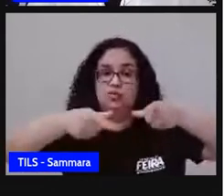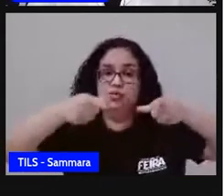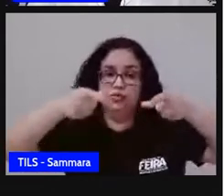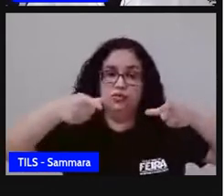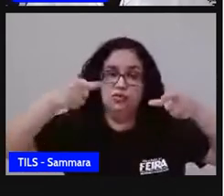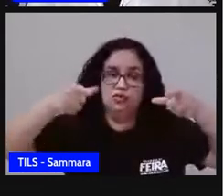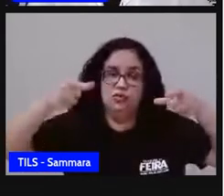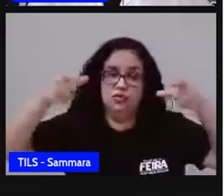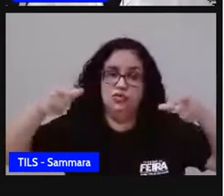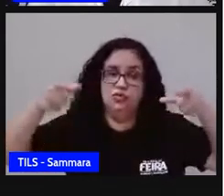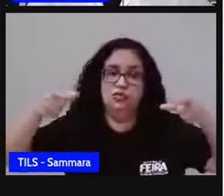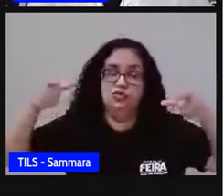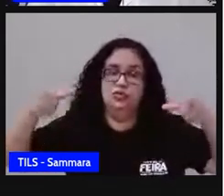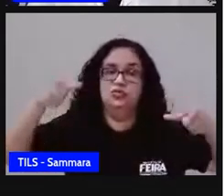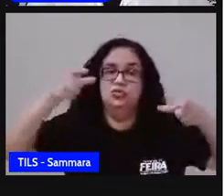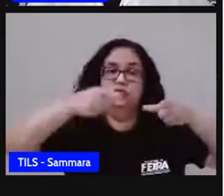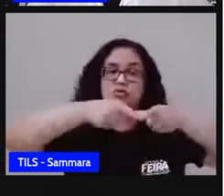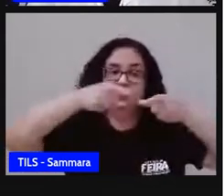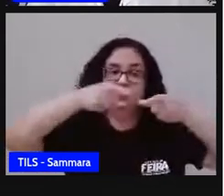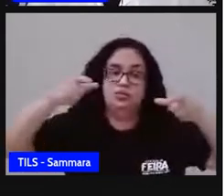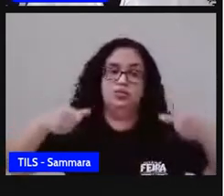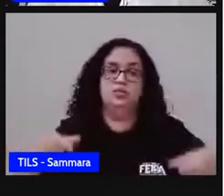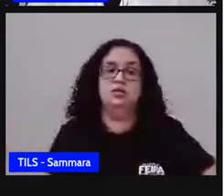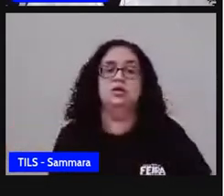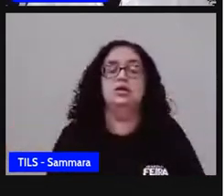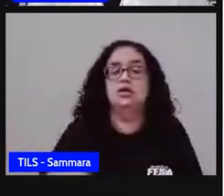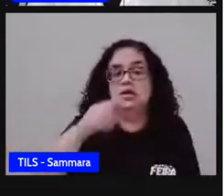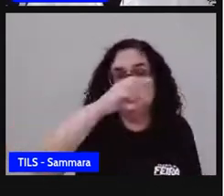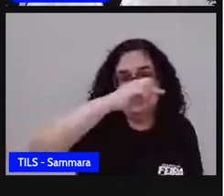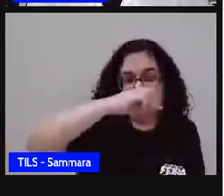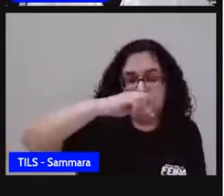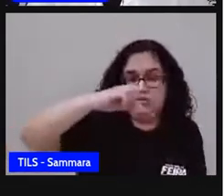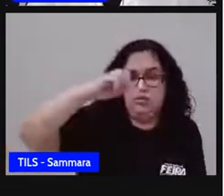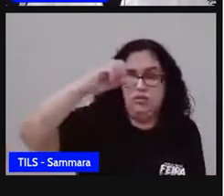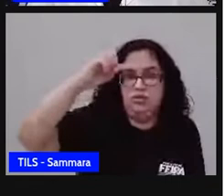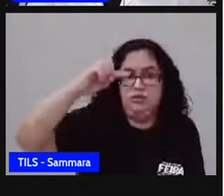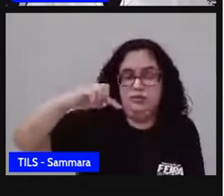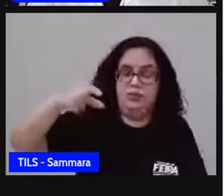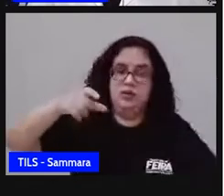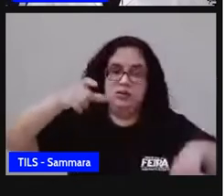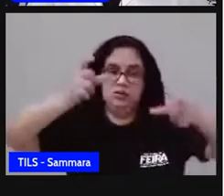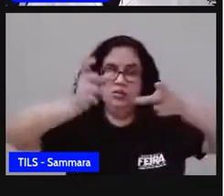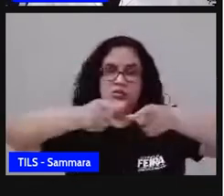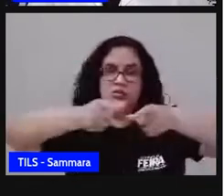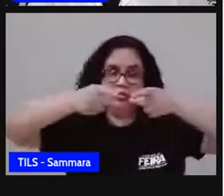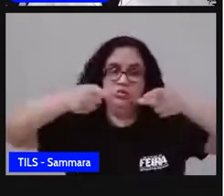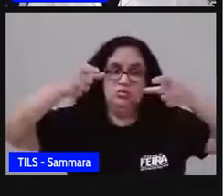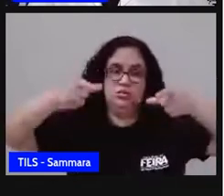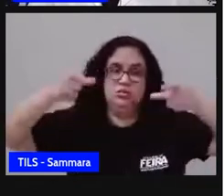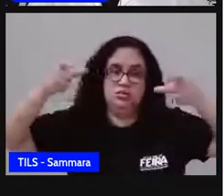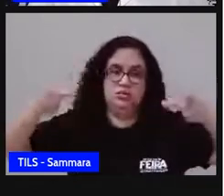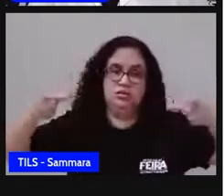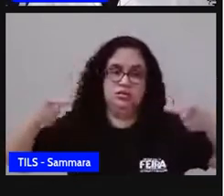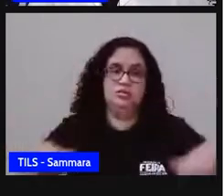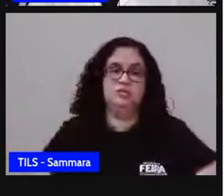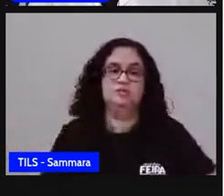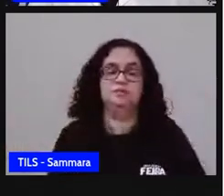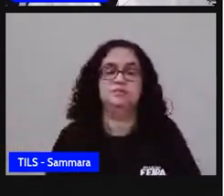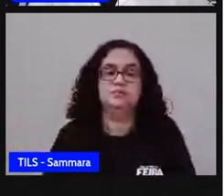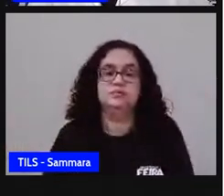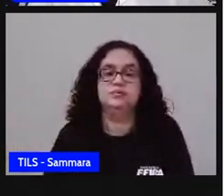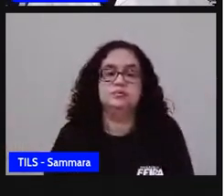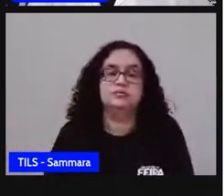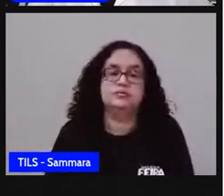Olha só, olha só. Esse é um gráfico de linha, ó. Foi aumentando, aumentando, aumentando, aumentando, aumentando, aumentando.